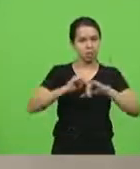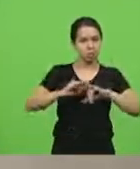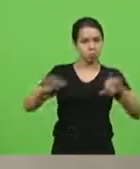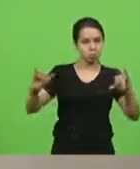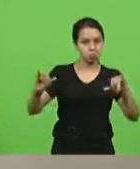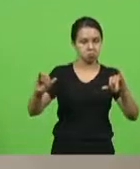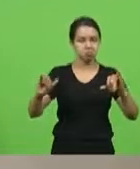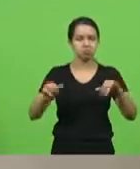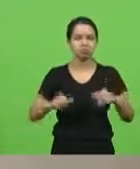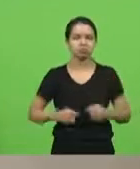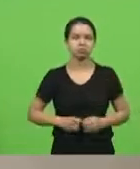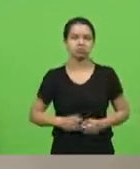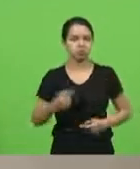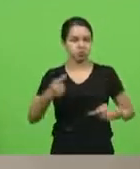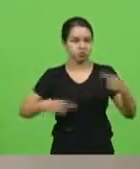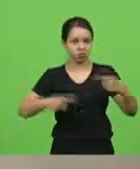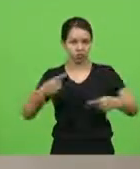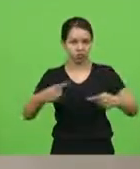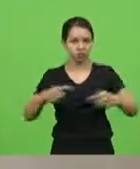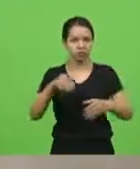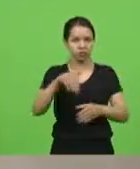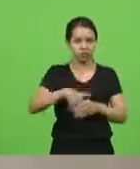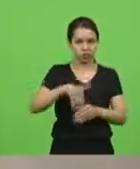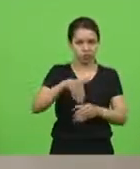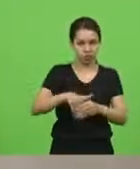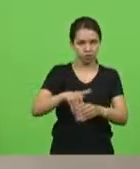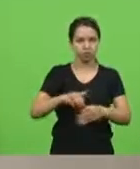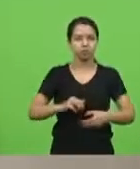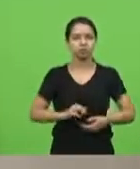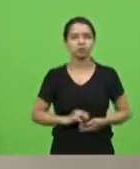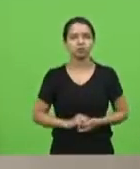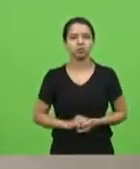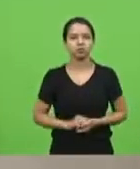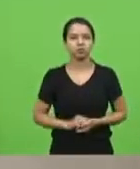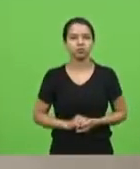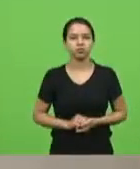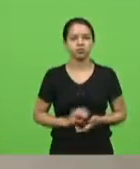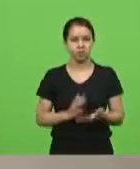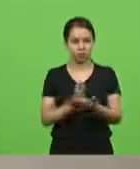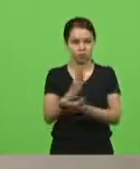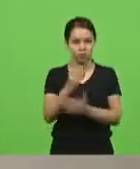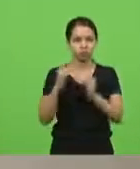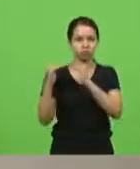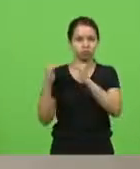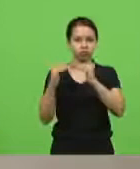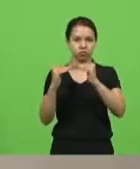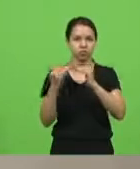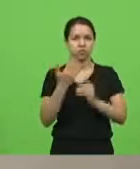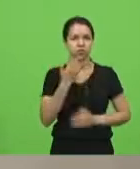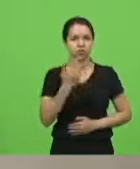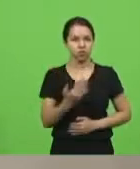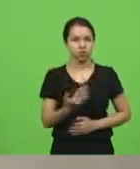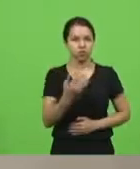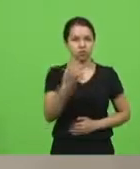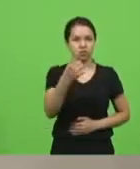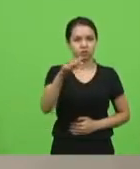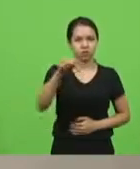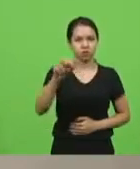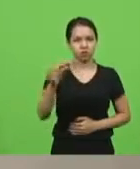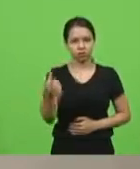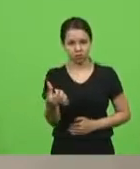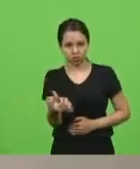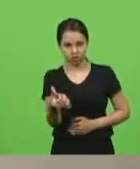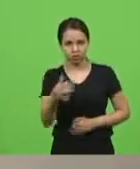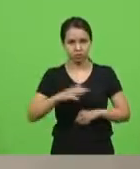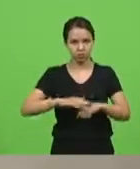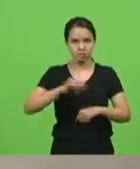não havendo quem queira discutir, em votação, deputados que aprovam permanência como se encontra, aprovado por unanimidade. Pedido de informação 176, autor